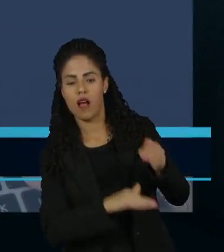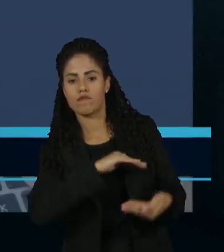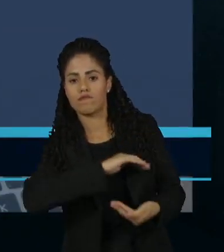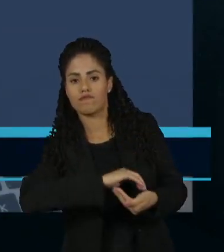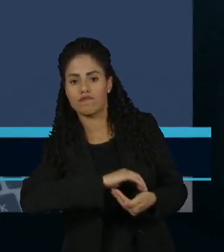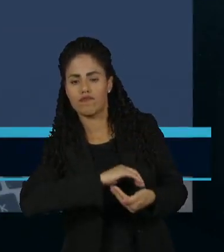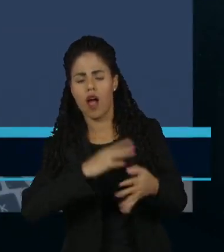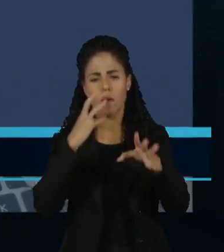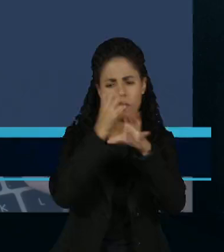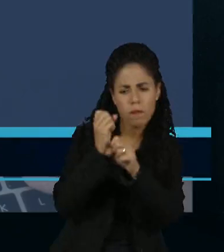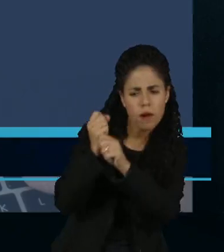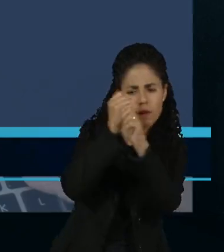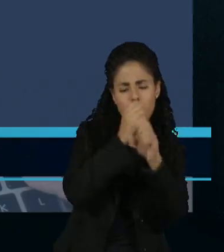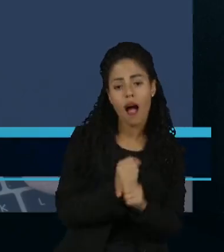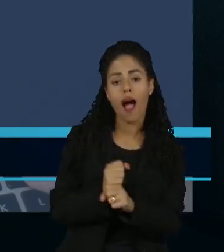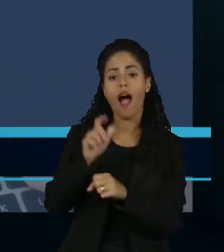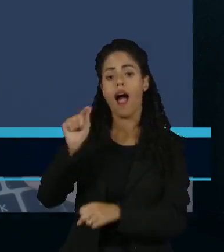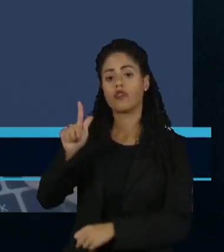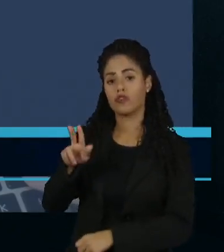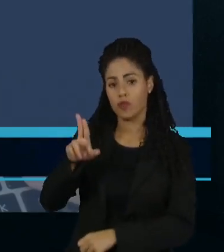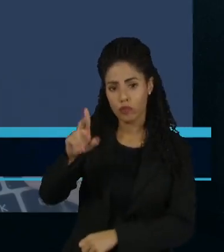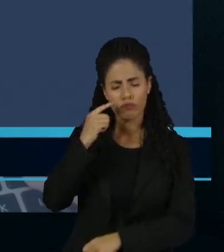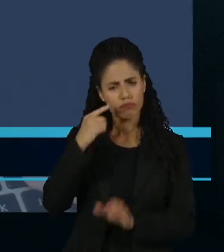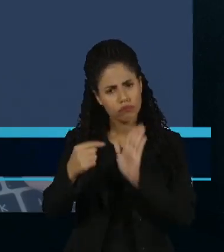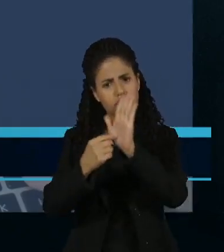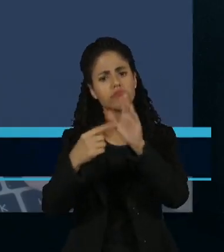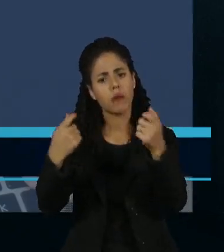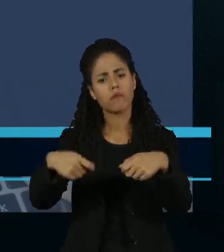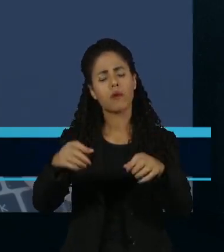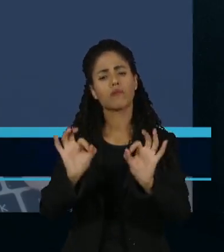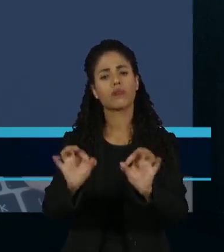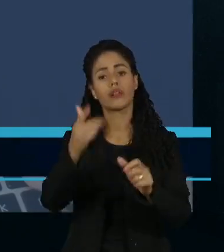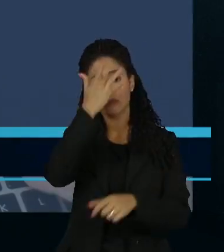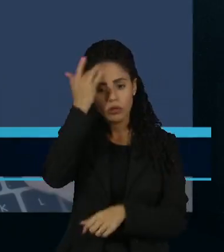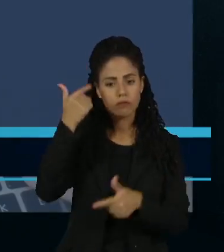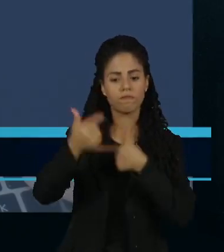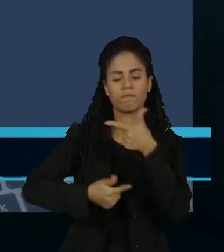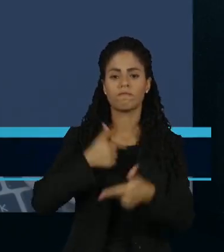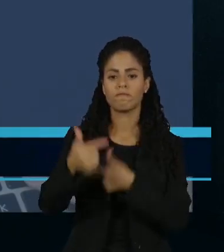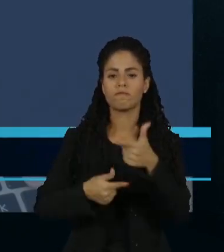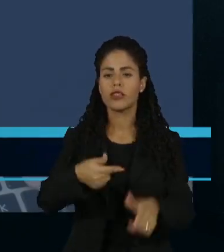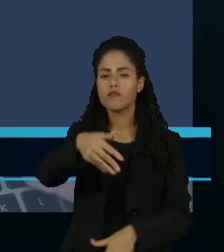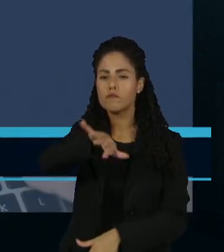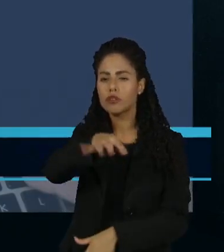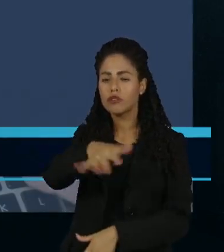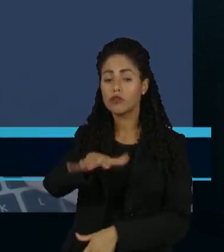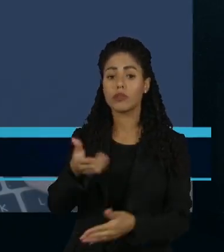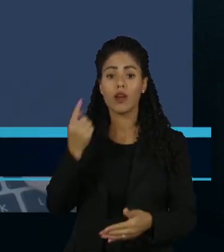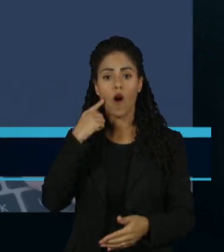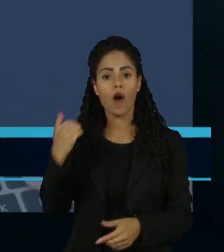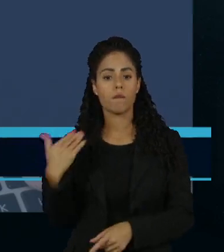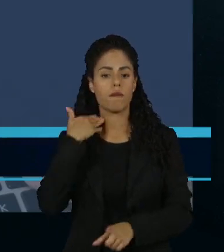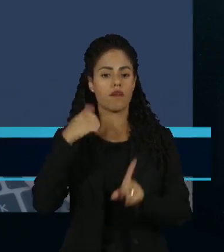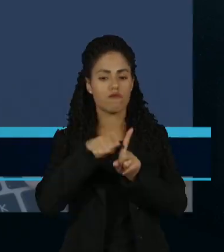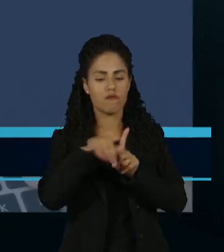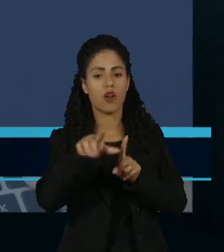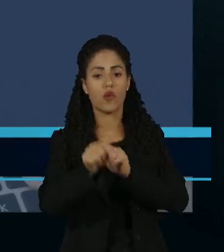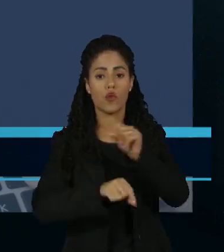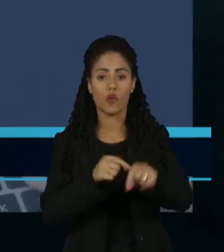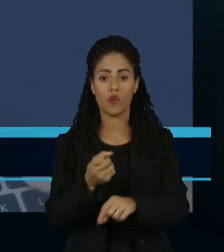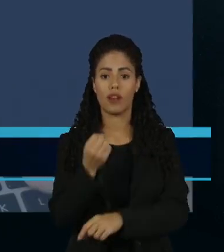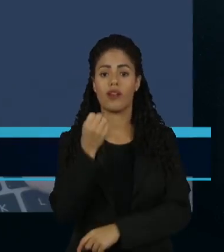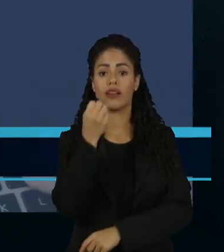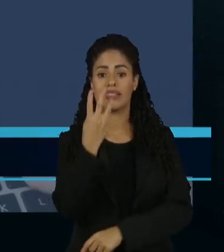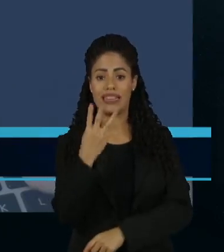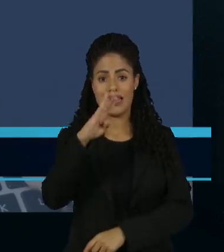Advocacia Geral da União, uma decisão favorável para os trabalhadores custaria aos cofres públicos mais de